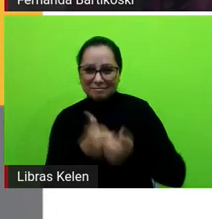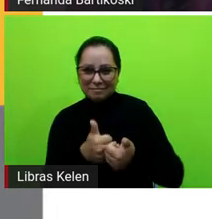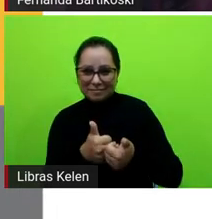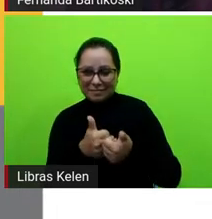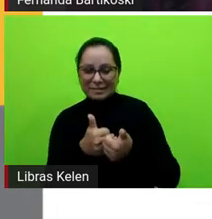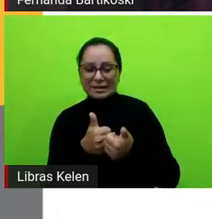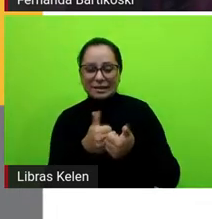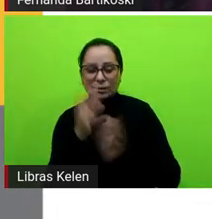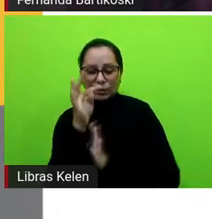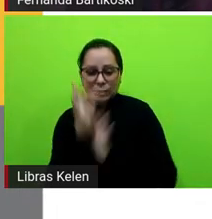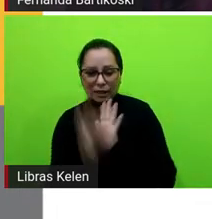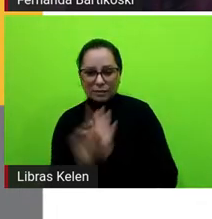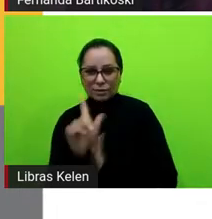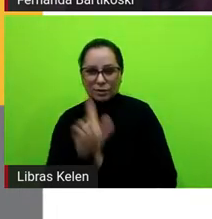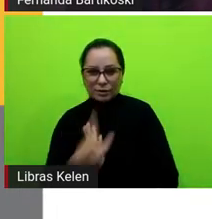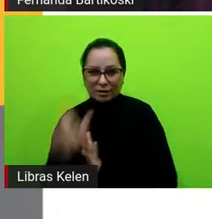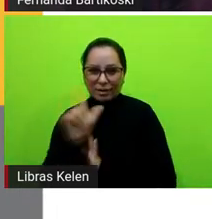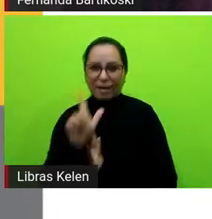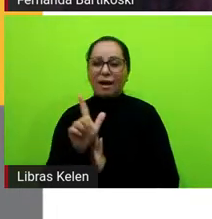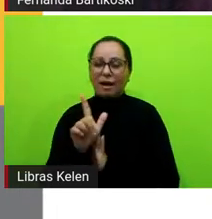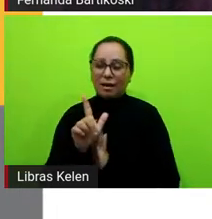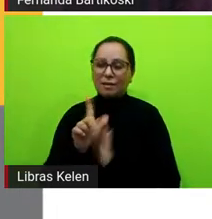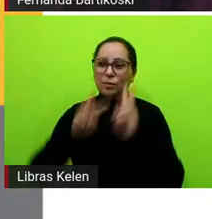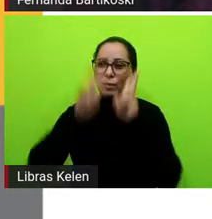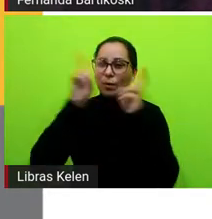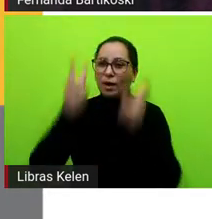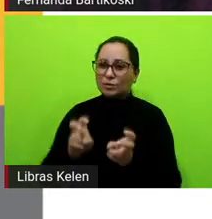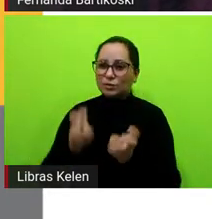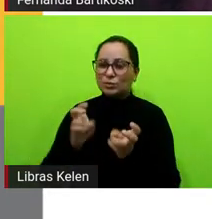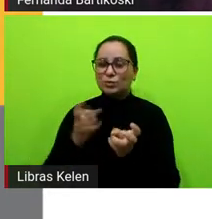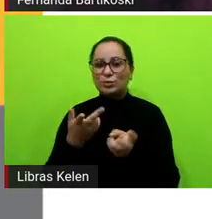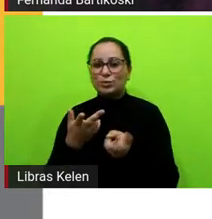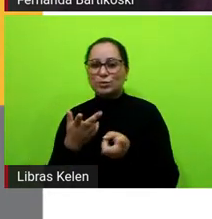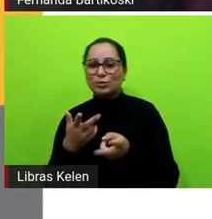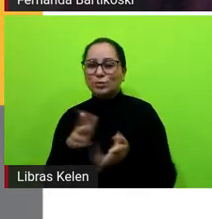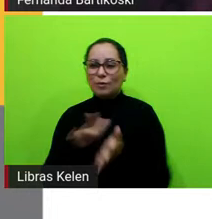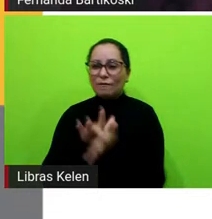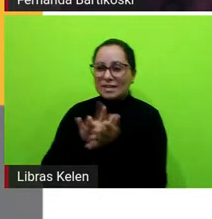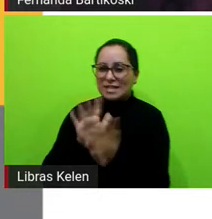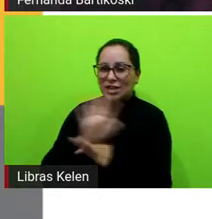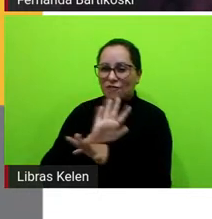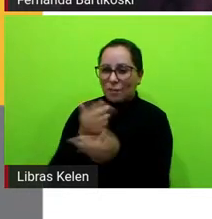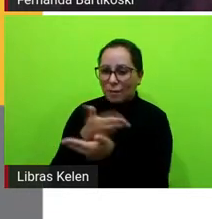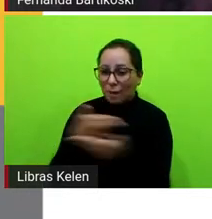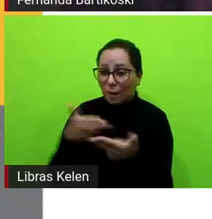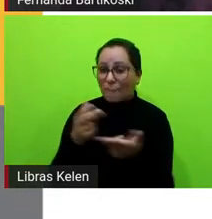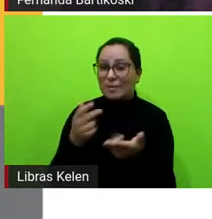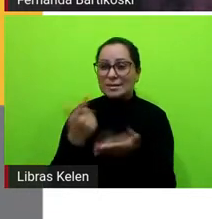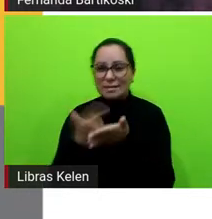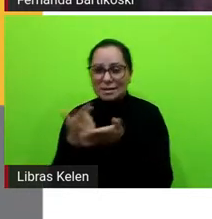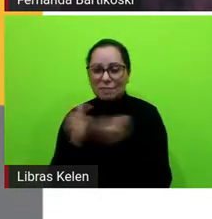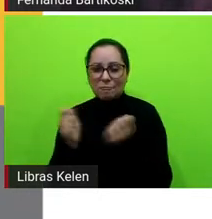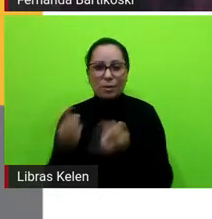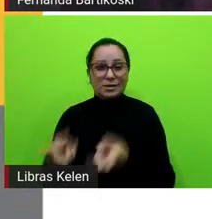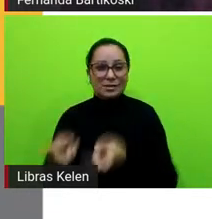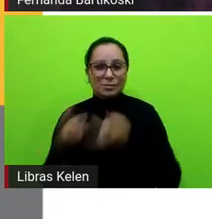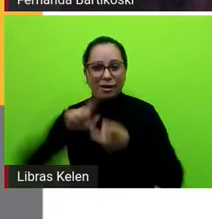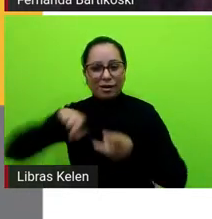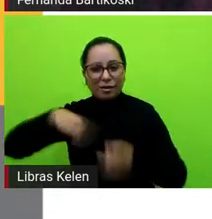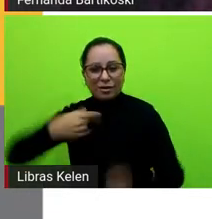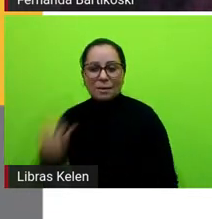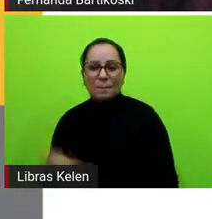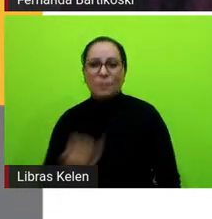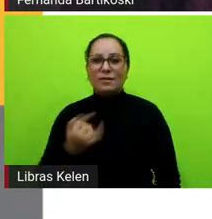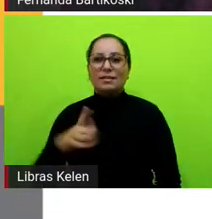literário, da narrativa de ficção e que pode ser explorada, aproveitada pela gente para a formação de